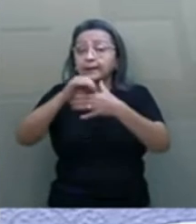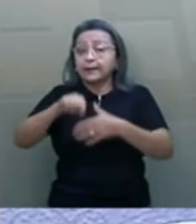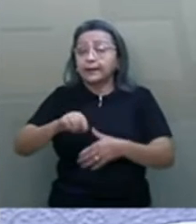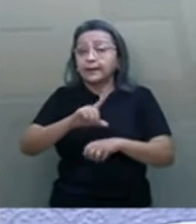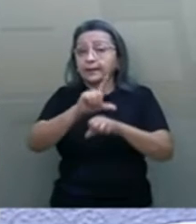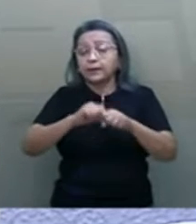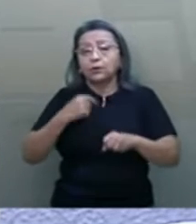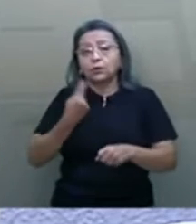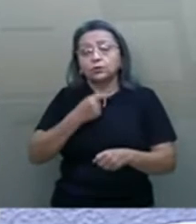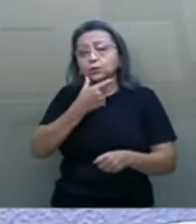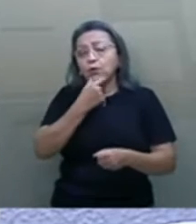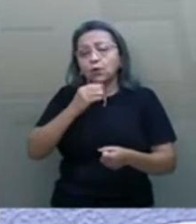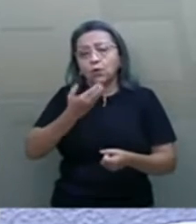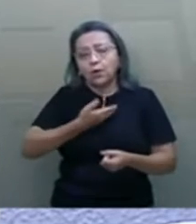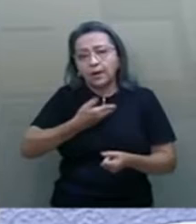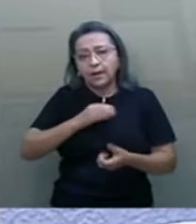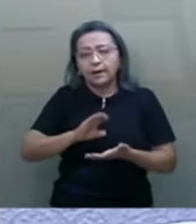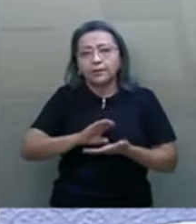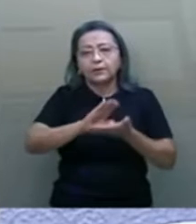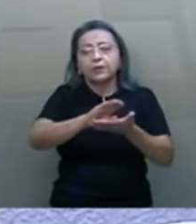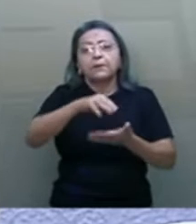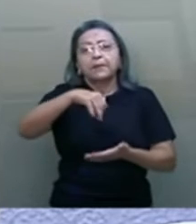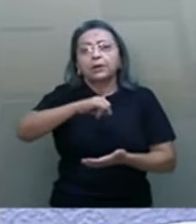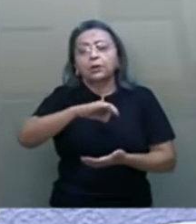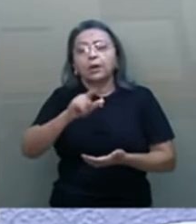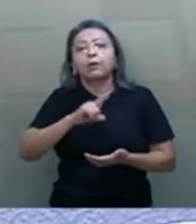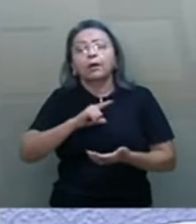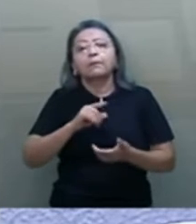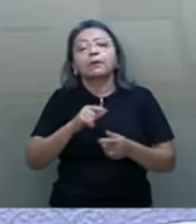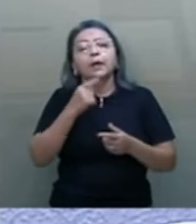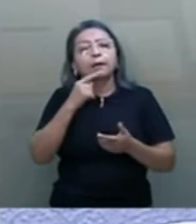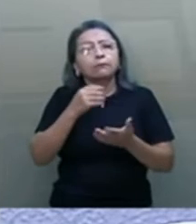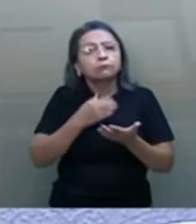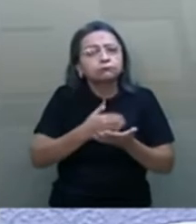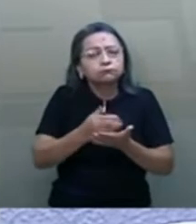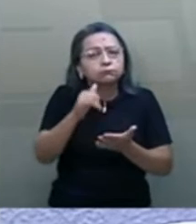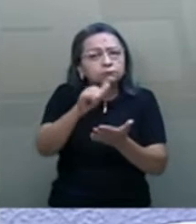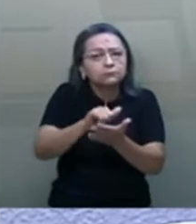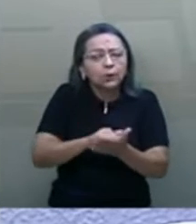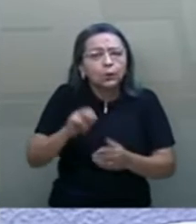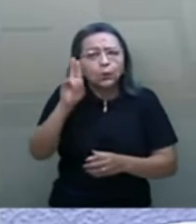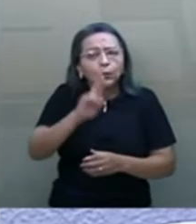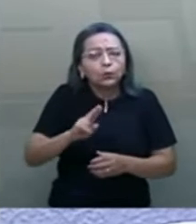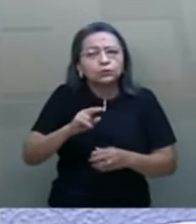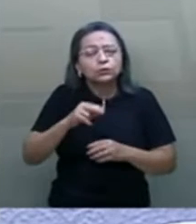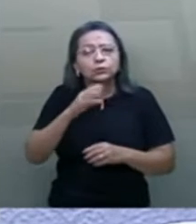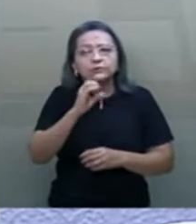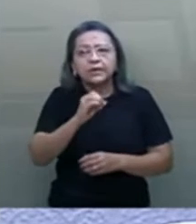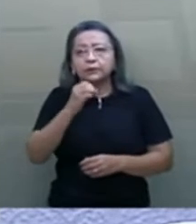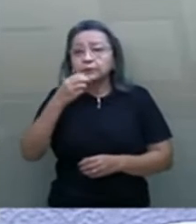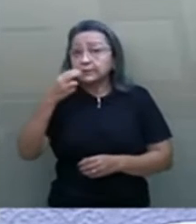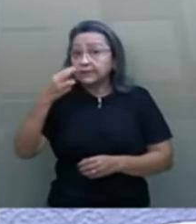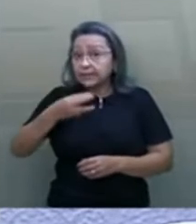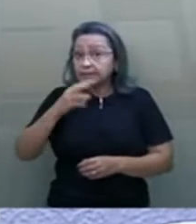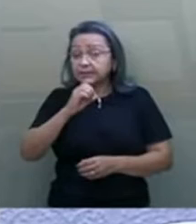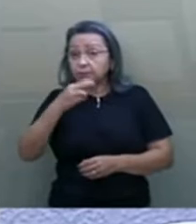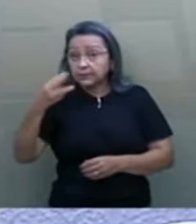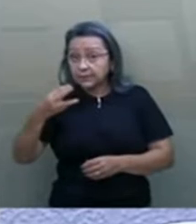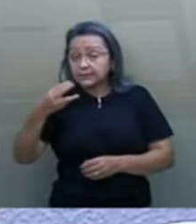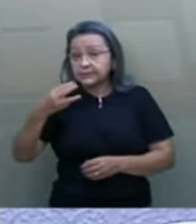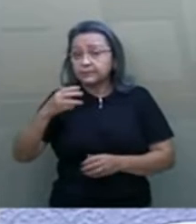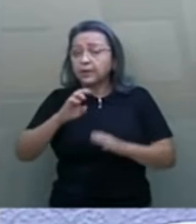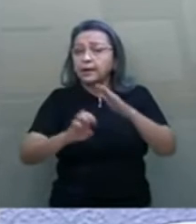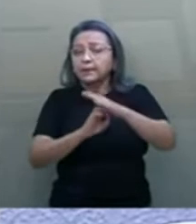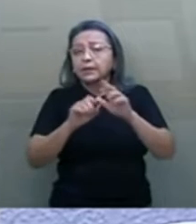conselheiro Emanuel Campelo. É uma pauta que a agência abraçou ao implementar a obrigatoriedade do uso do prefixo 0303 por empresas com esta